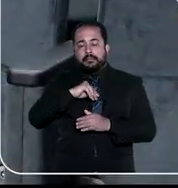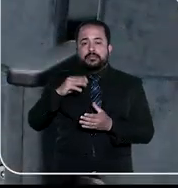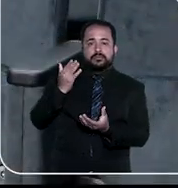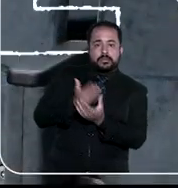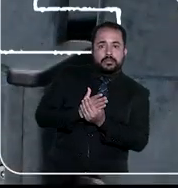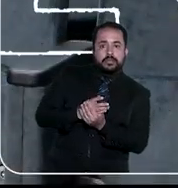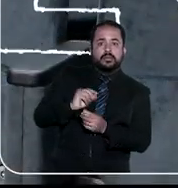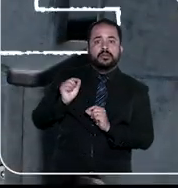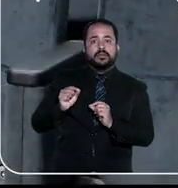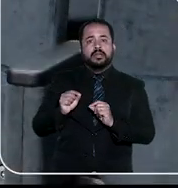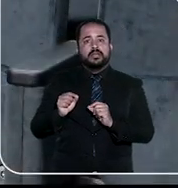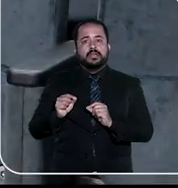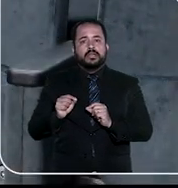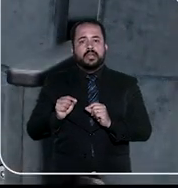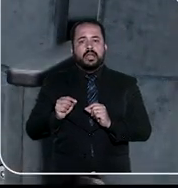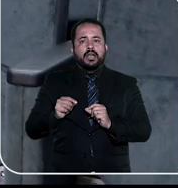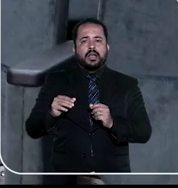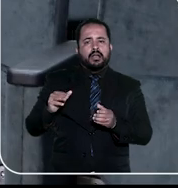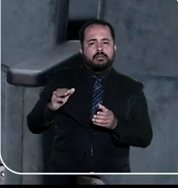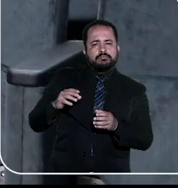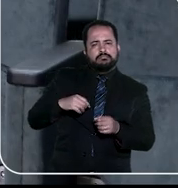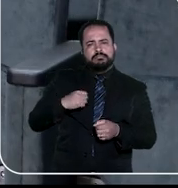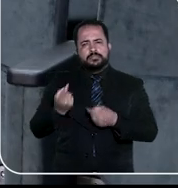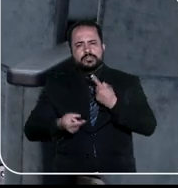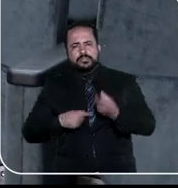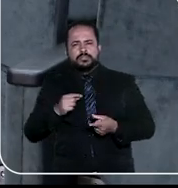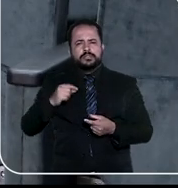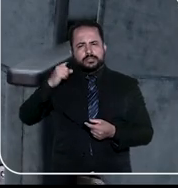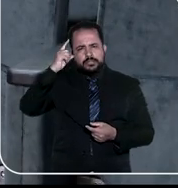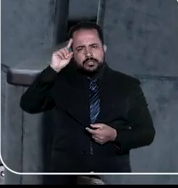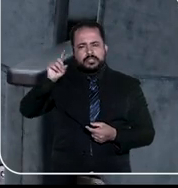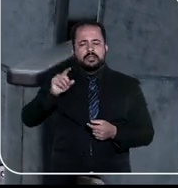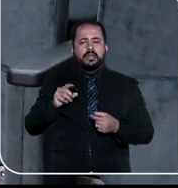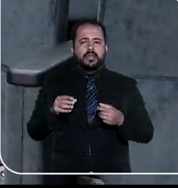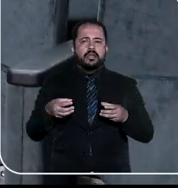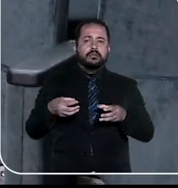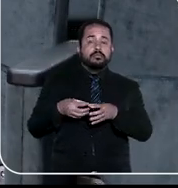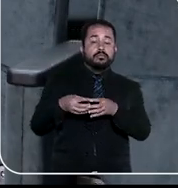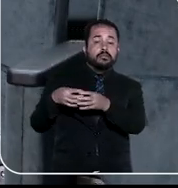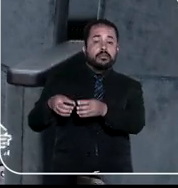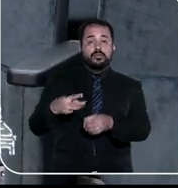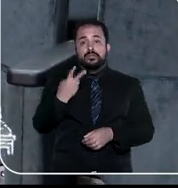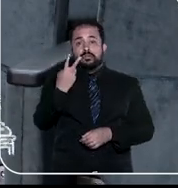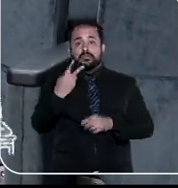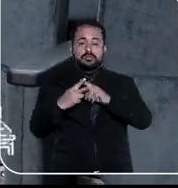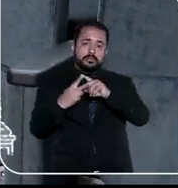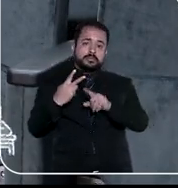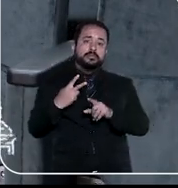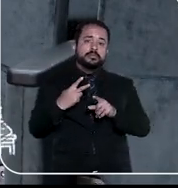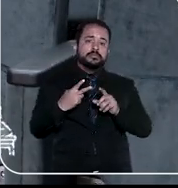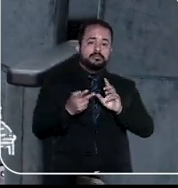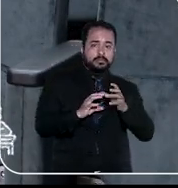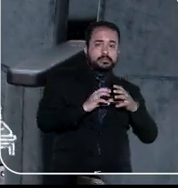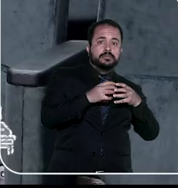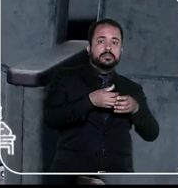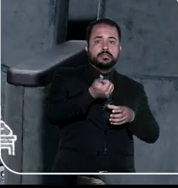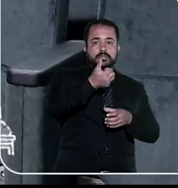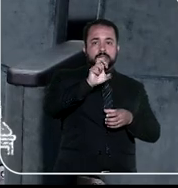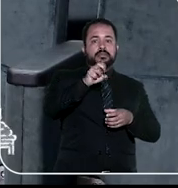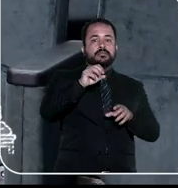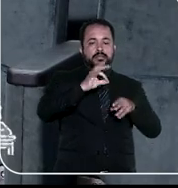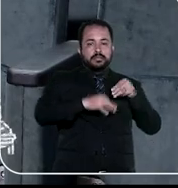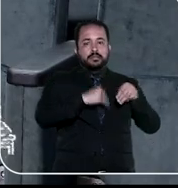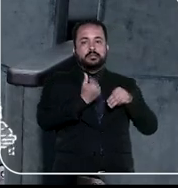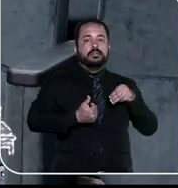mais agilidade aos julgamentos, em alguns dias do mês, essas sessões se dividem em duas turmas, cada uma com cinco